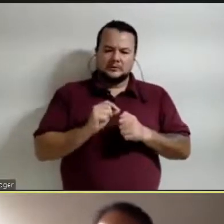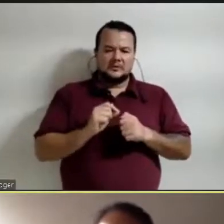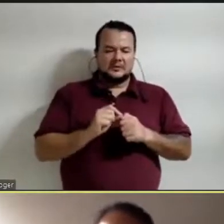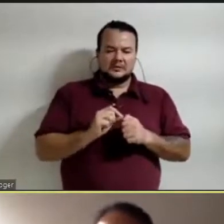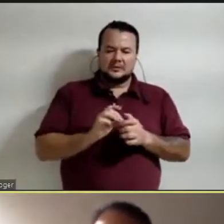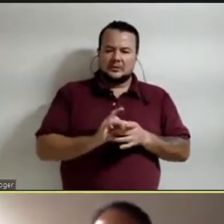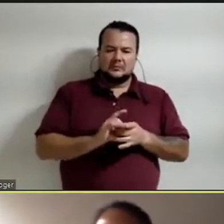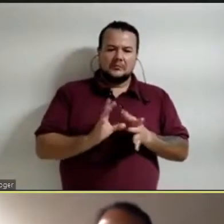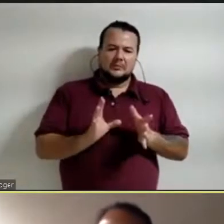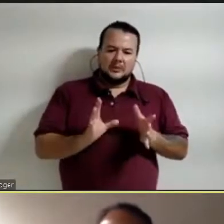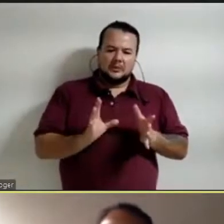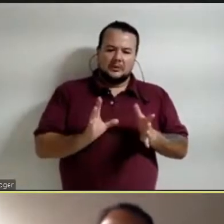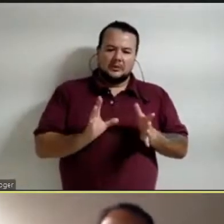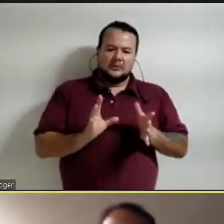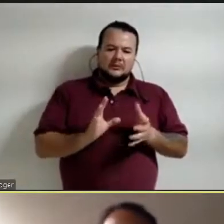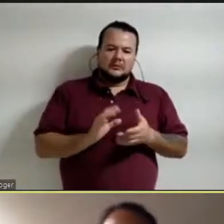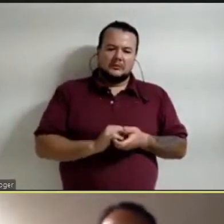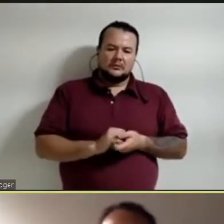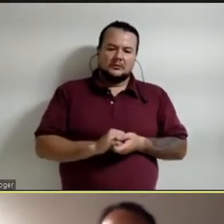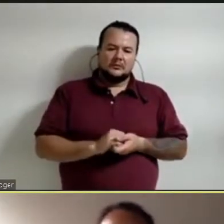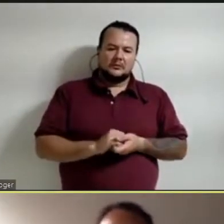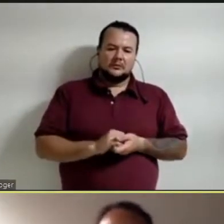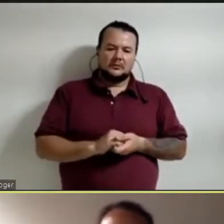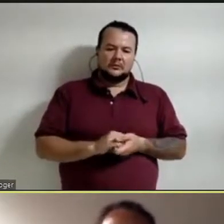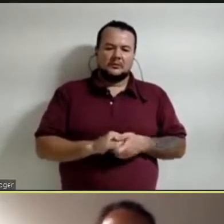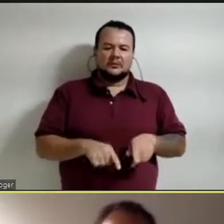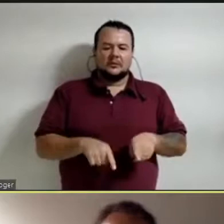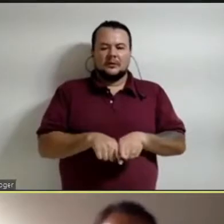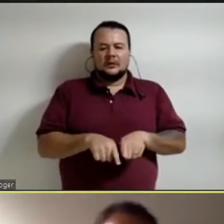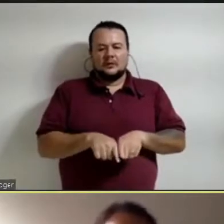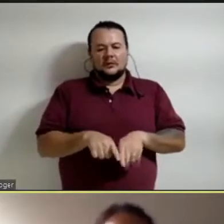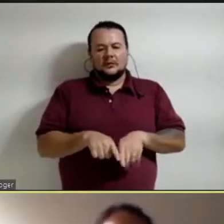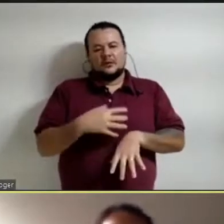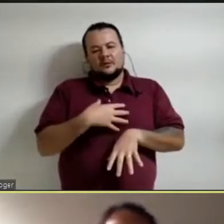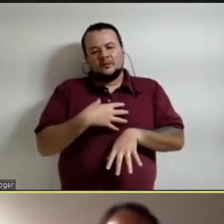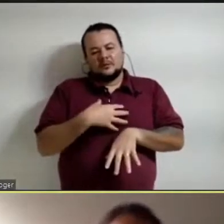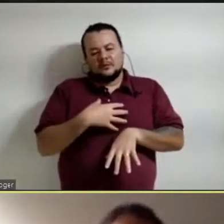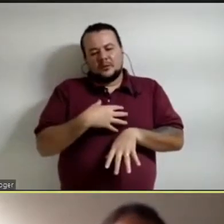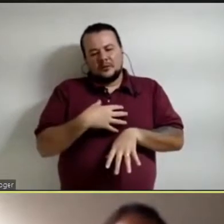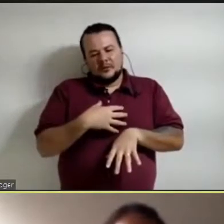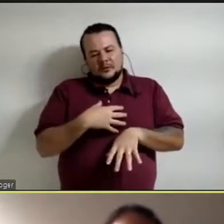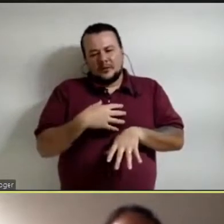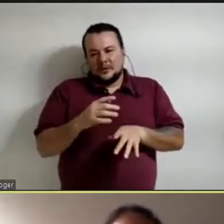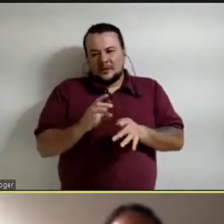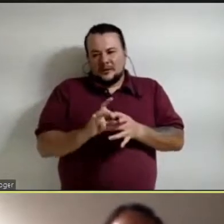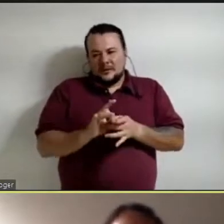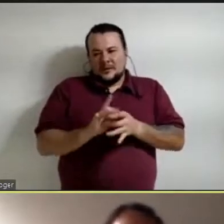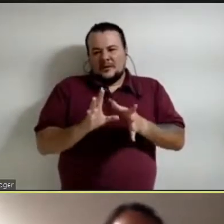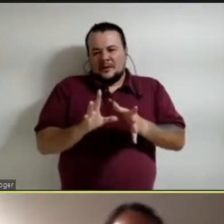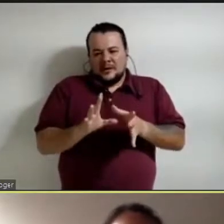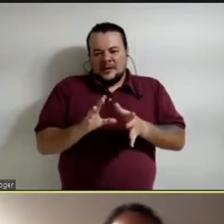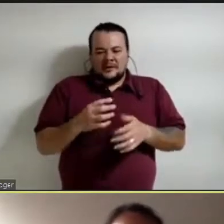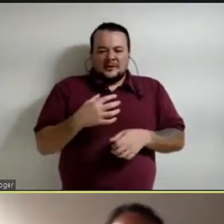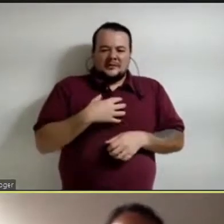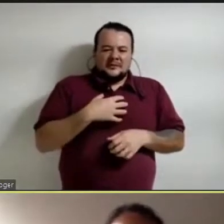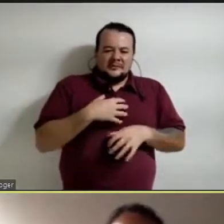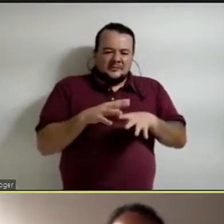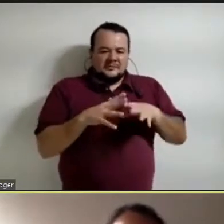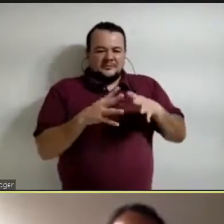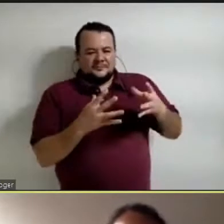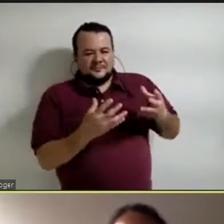em sentido como liberdade a nível internacional, a nível disciplinário, e